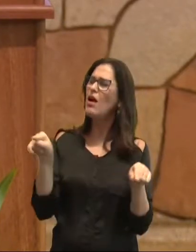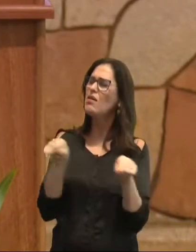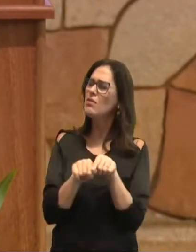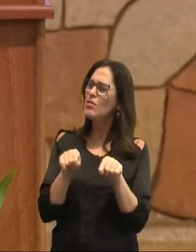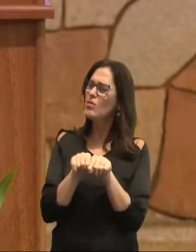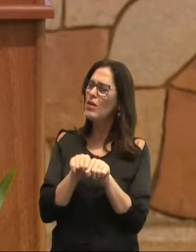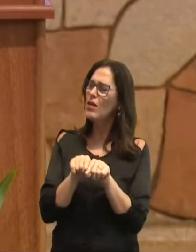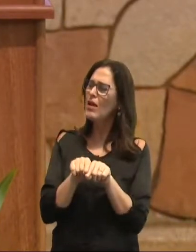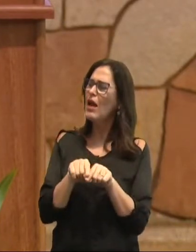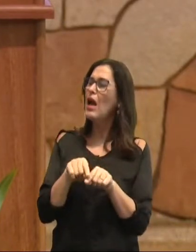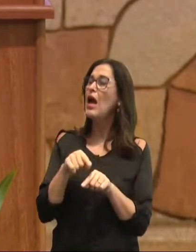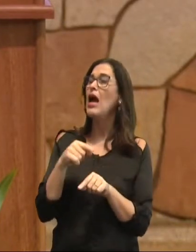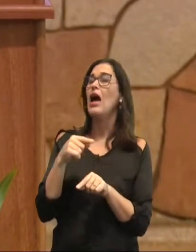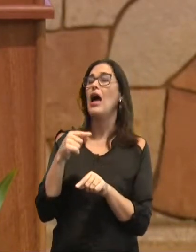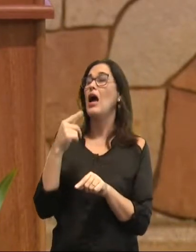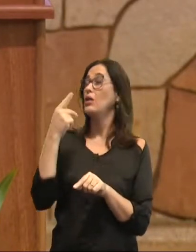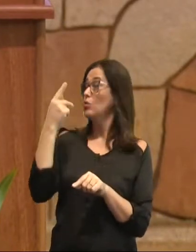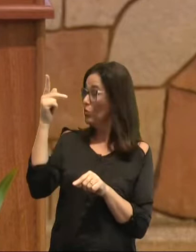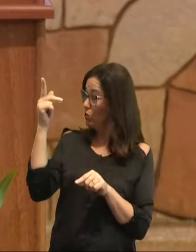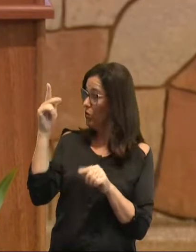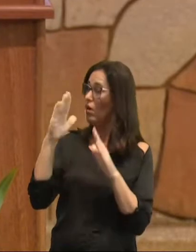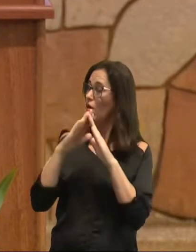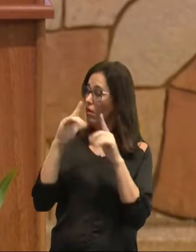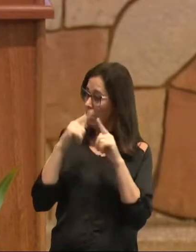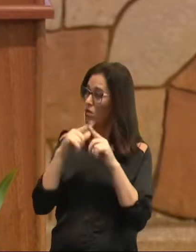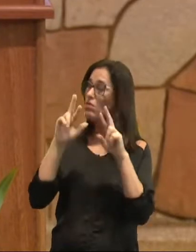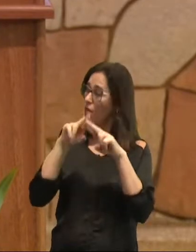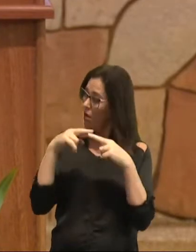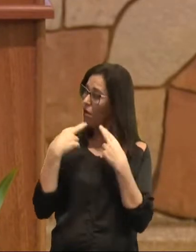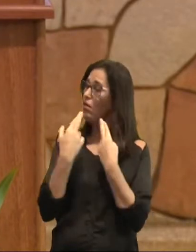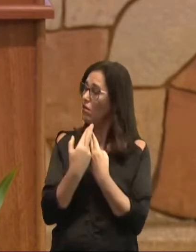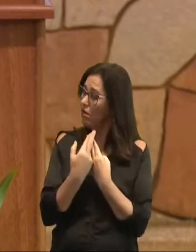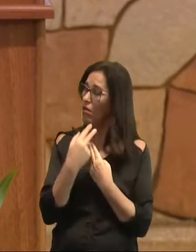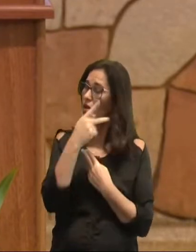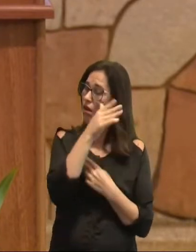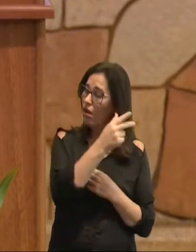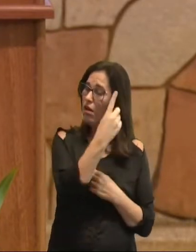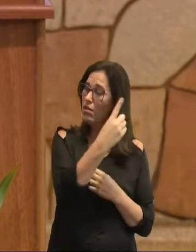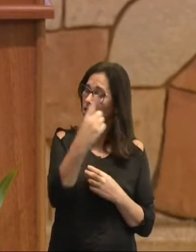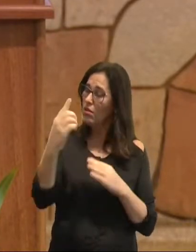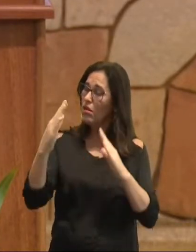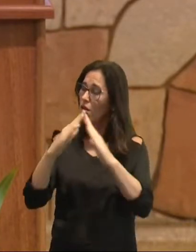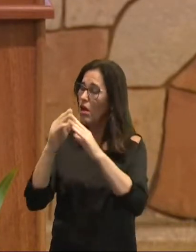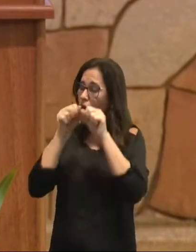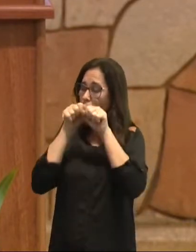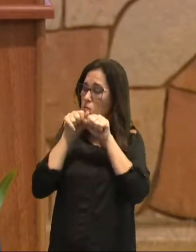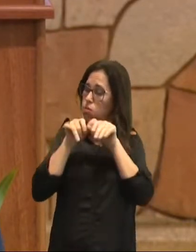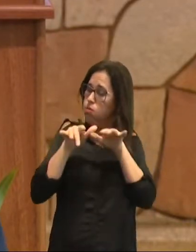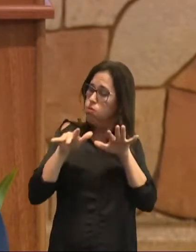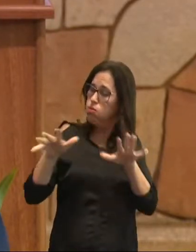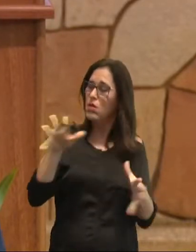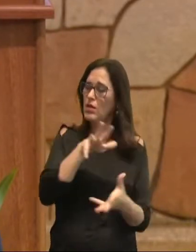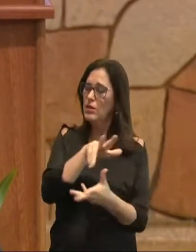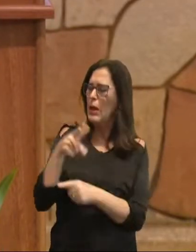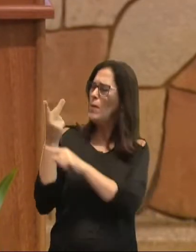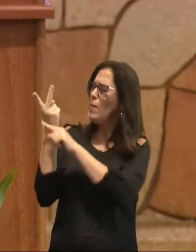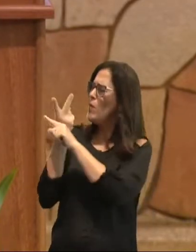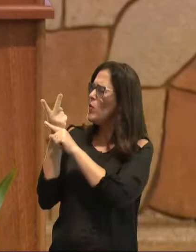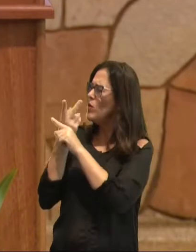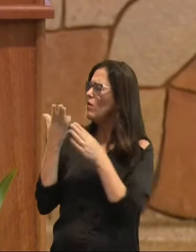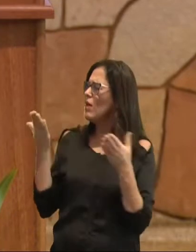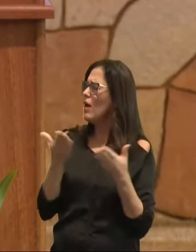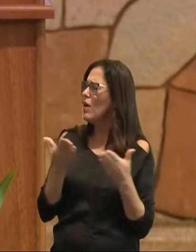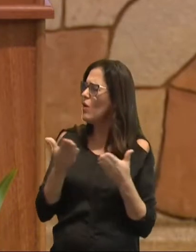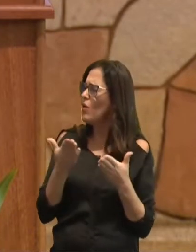Senhor, reunidas nas casas. A Tua igreja está, Senhor Deus, espalhada pelo mundo, te buscando agora,